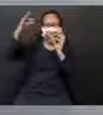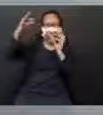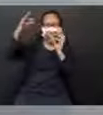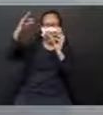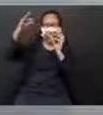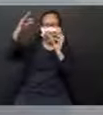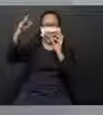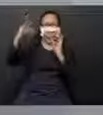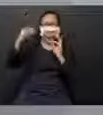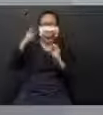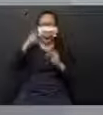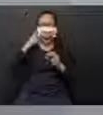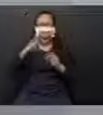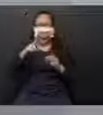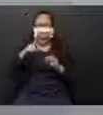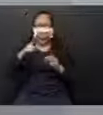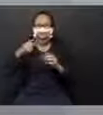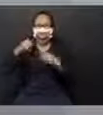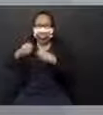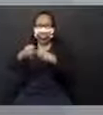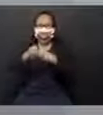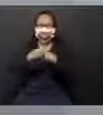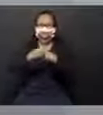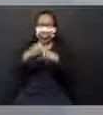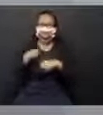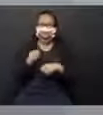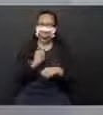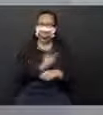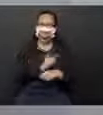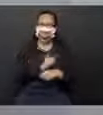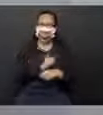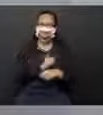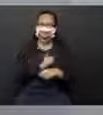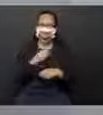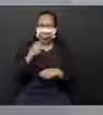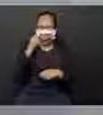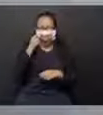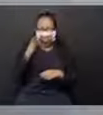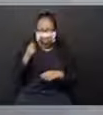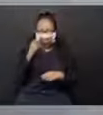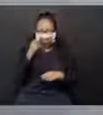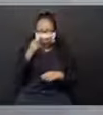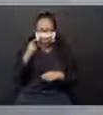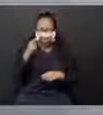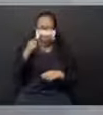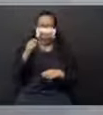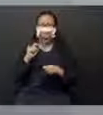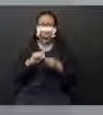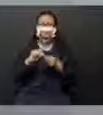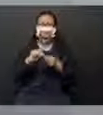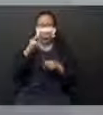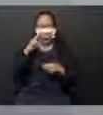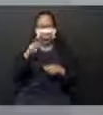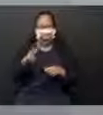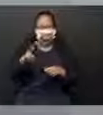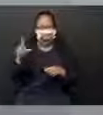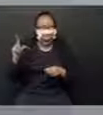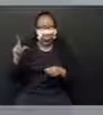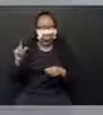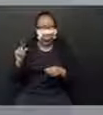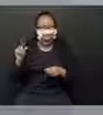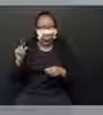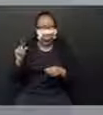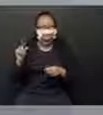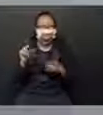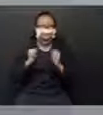consegue deixar bem pertinho da gente. E a lupa, para fazer observação daquilo que é pequeno e